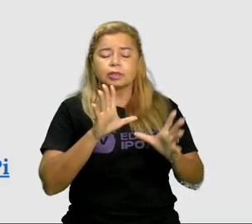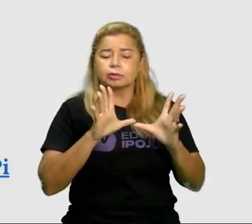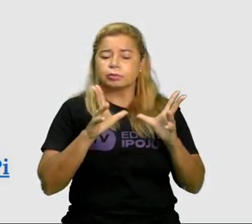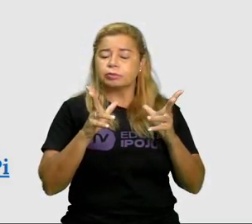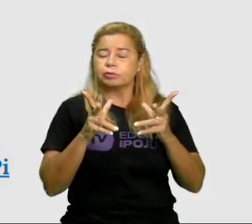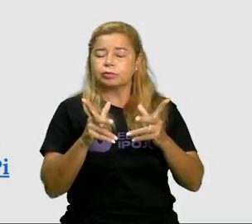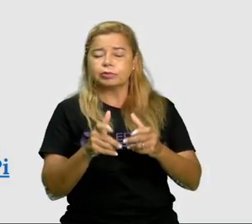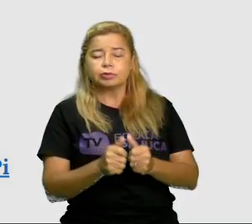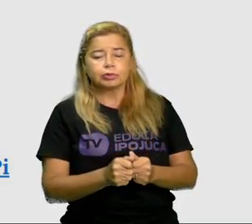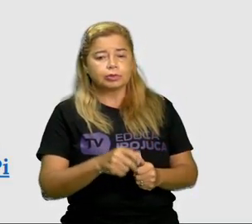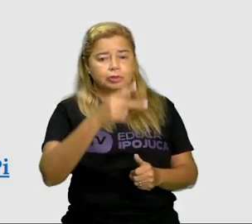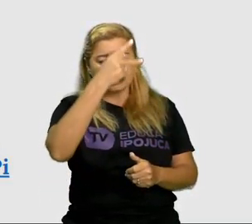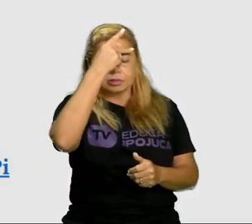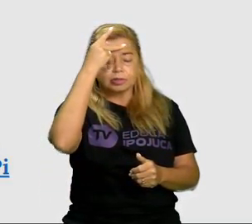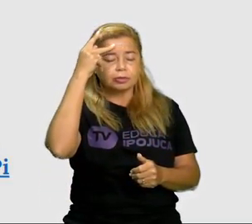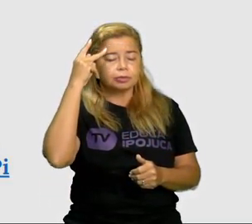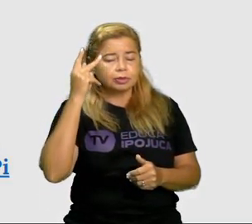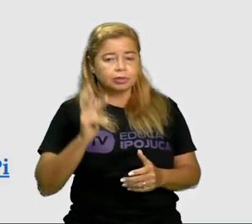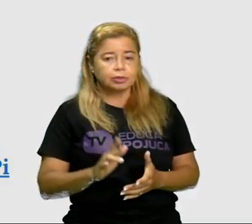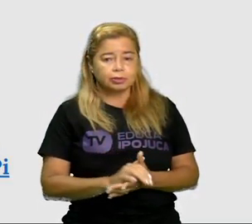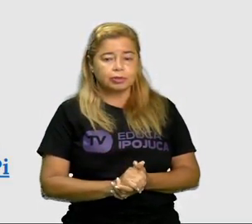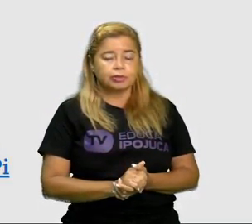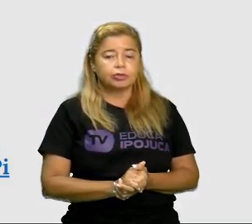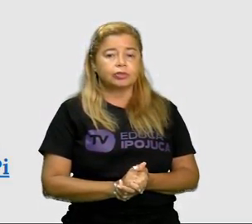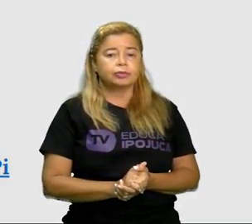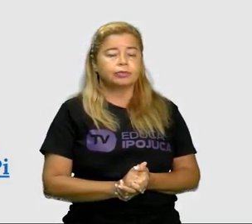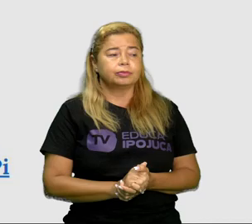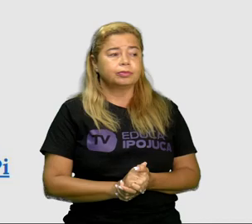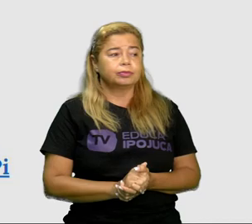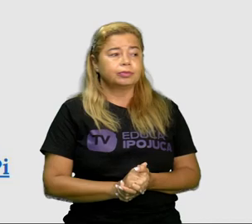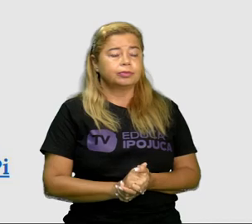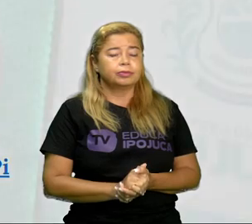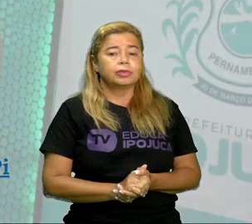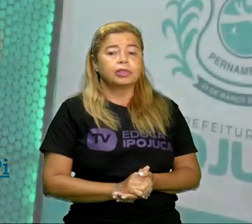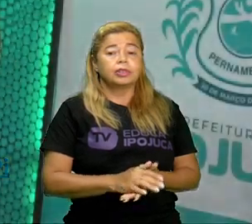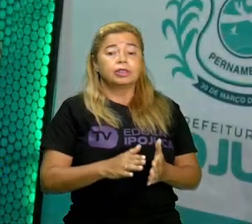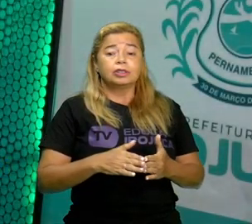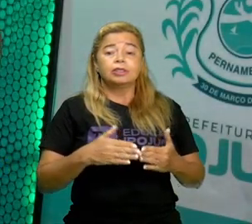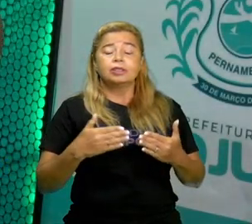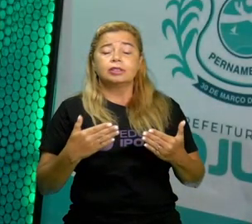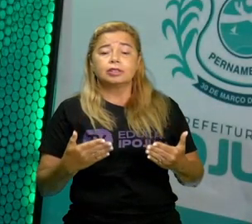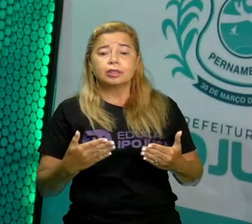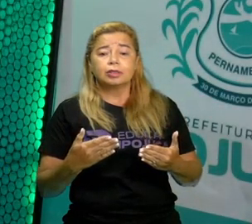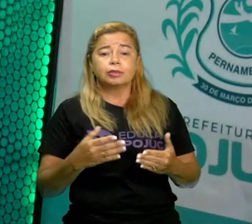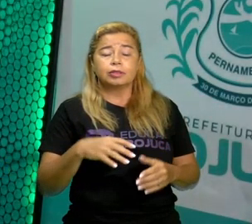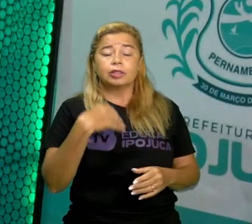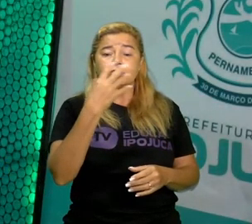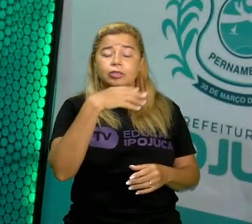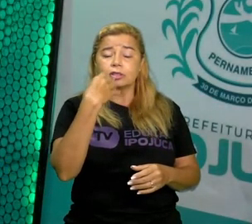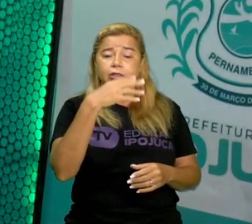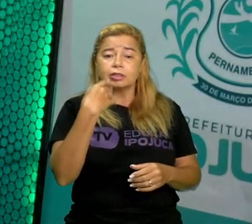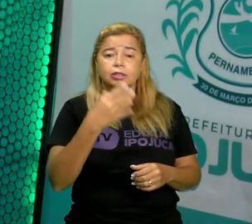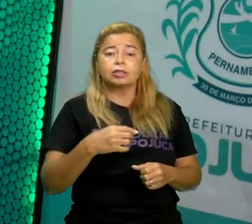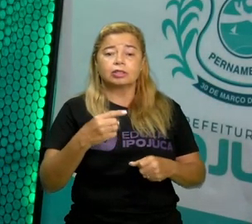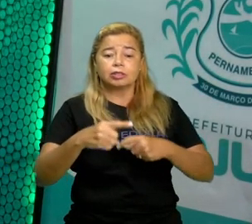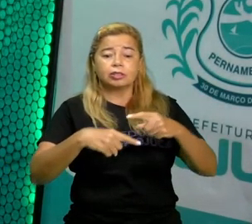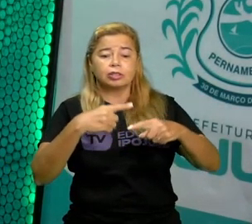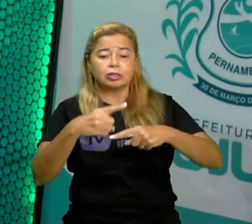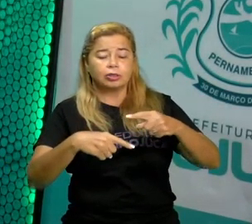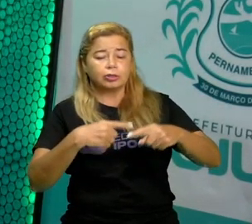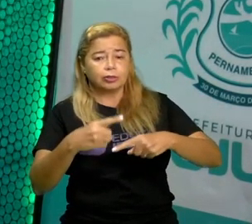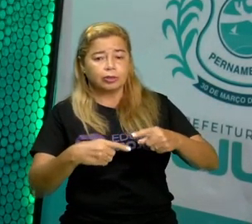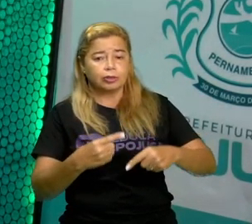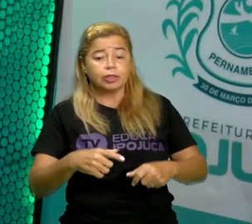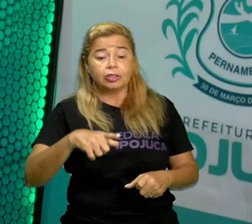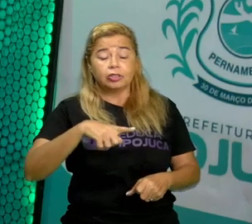E vocês podem observar que nela existem palavras que